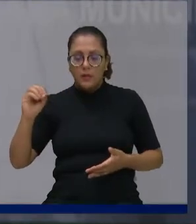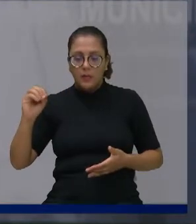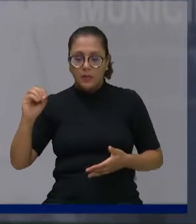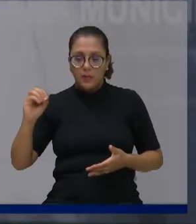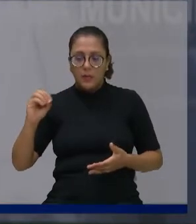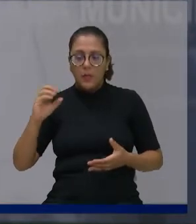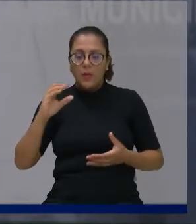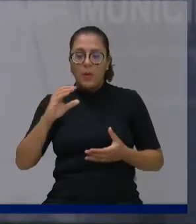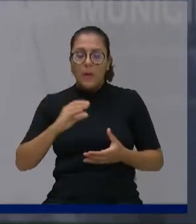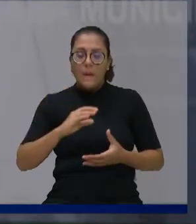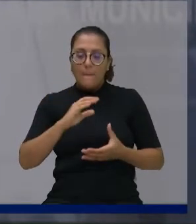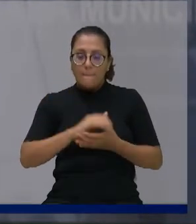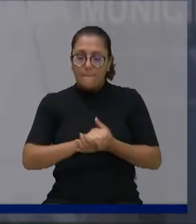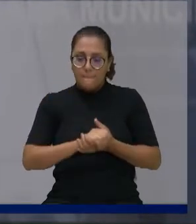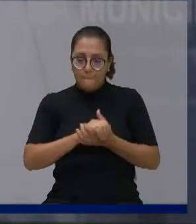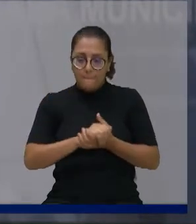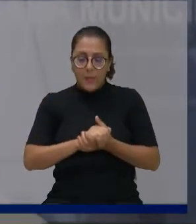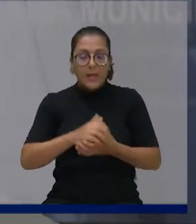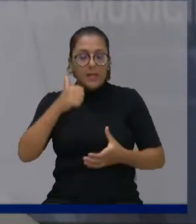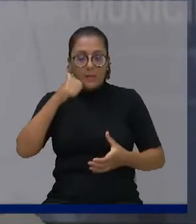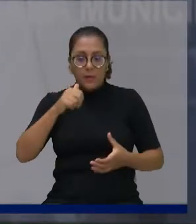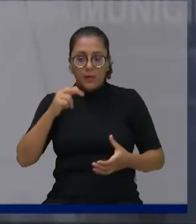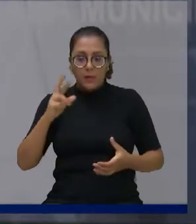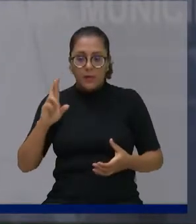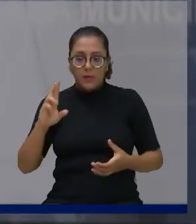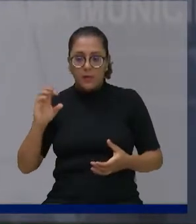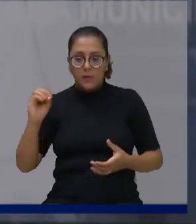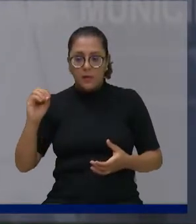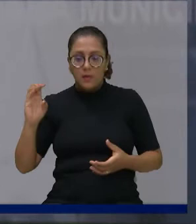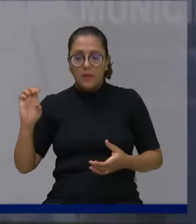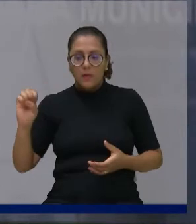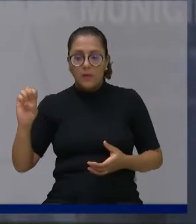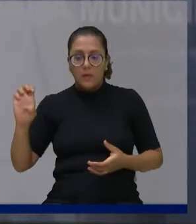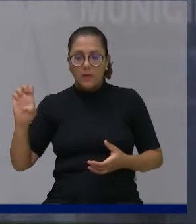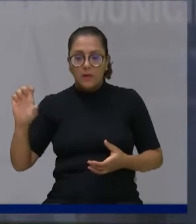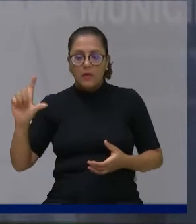Nunes, que trabalhou muito tempo aqui no expediente da nossa casa.